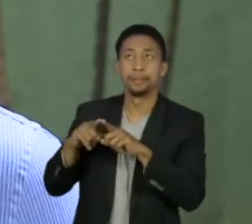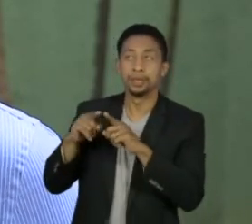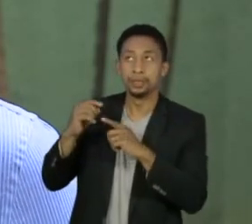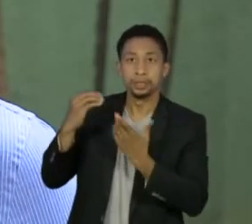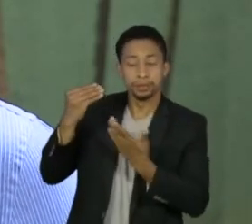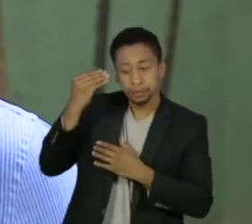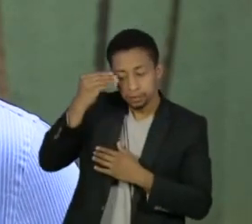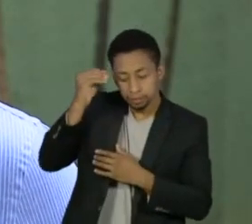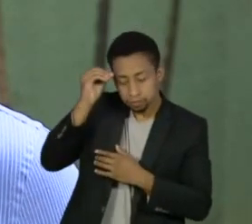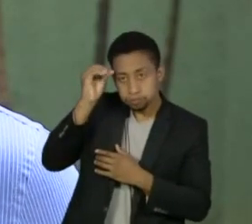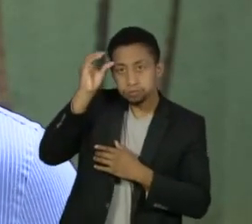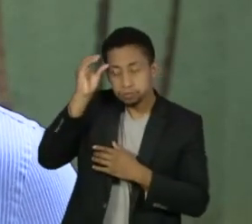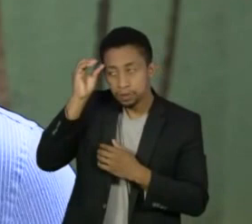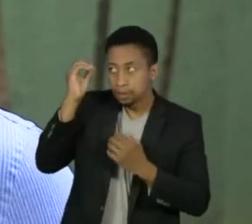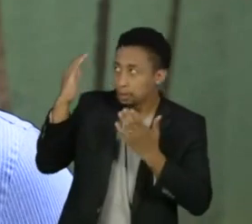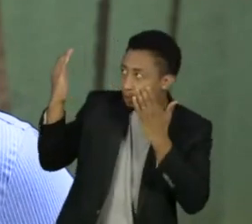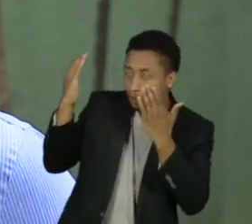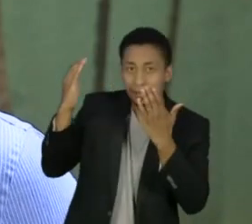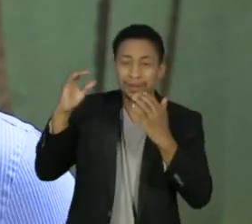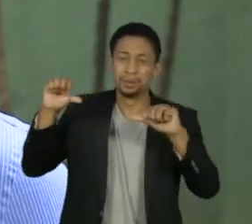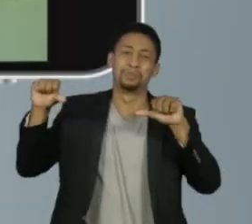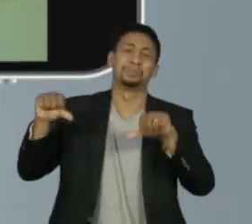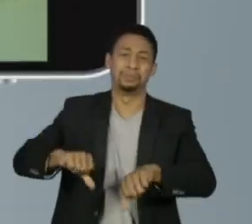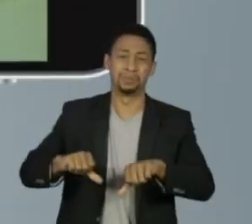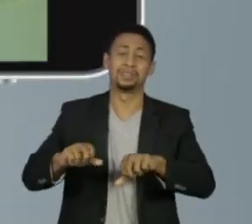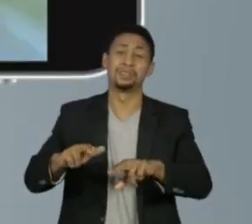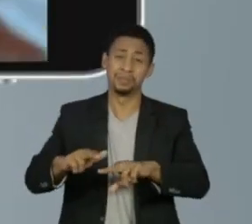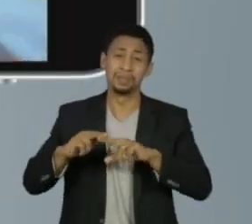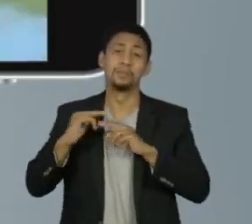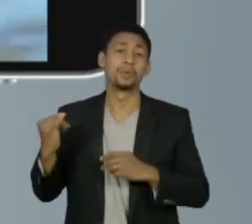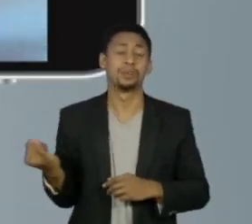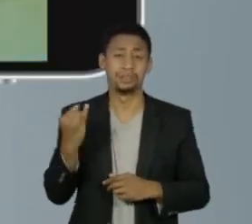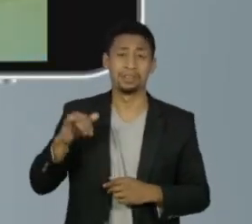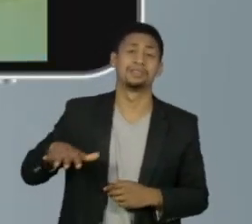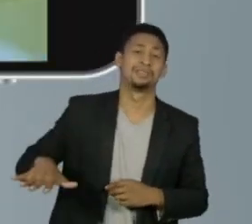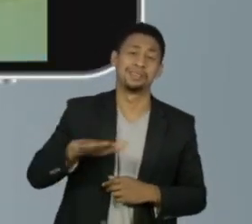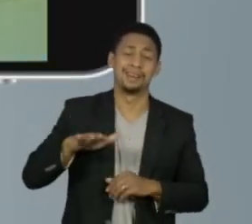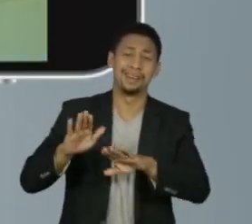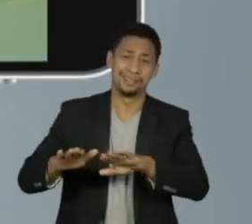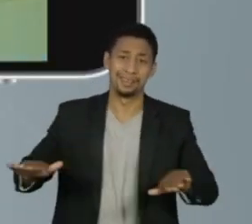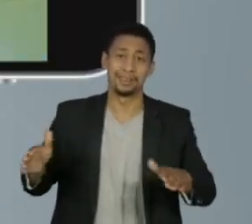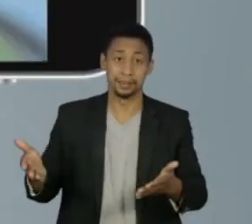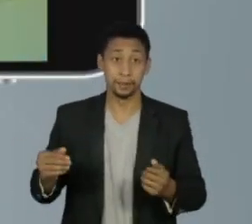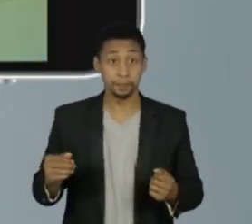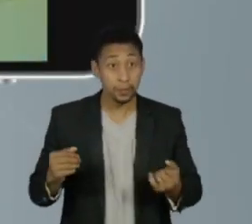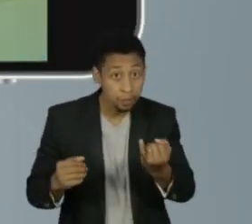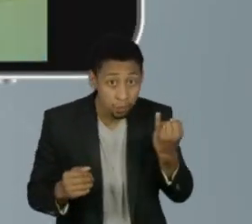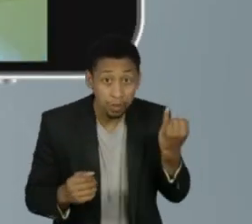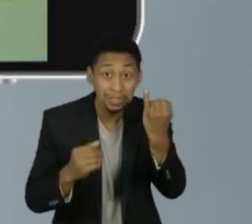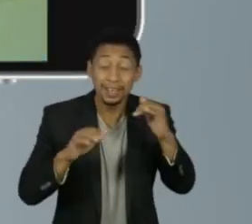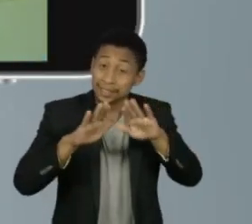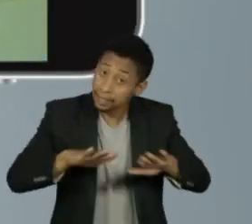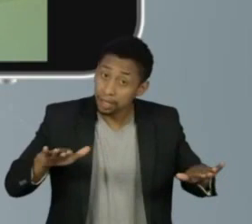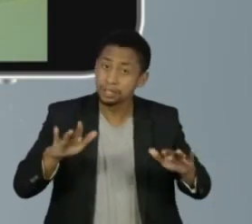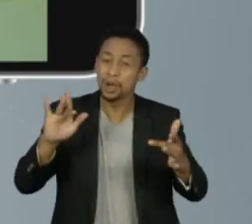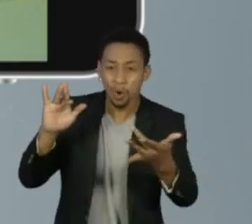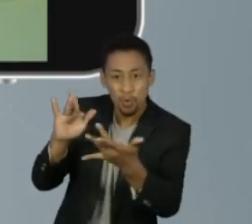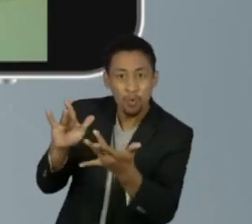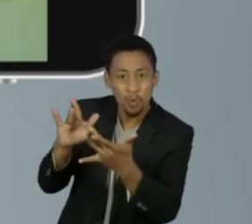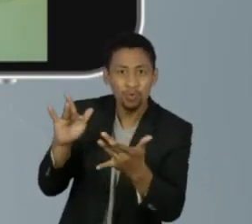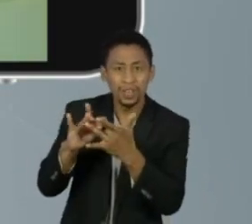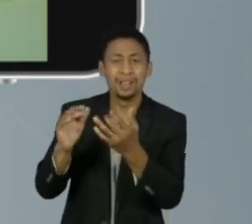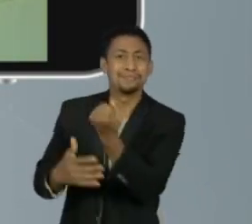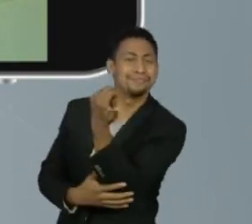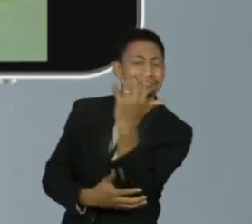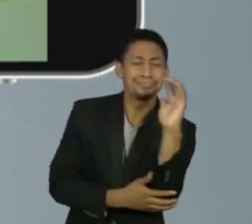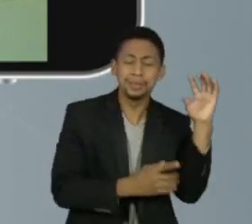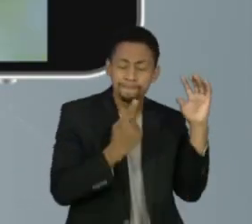emocional, muito importante na primeira infância. A questão é a criança ter contato íntimo